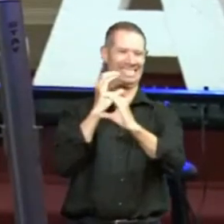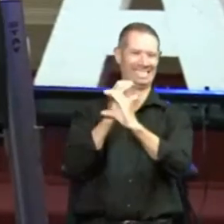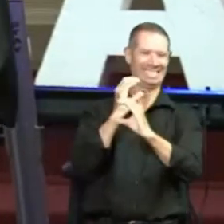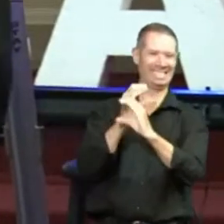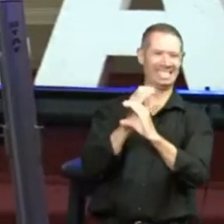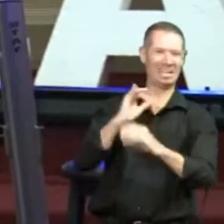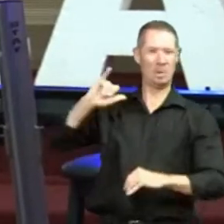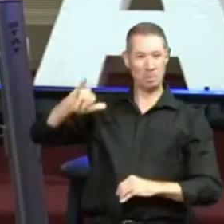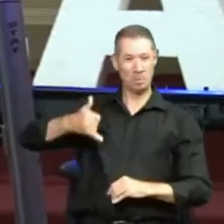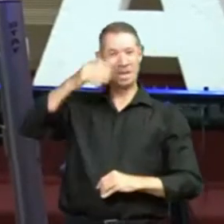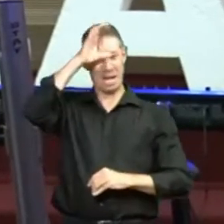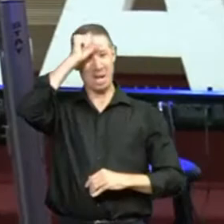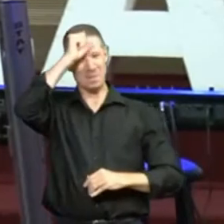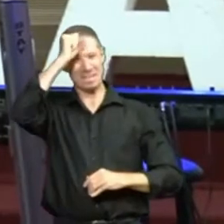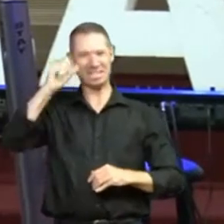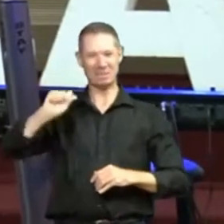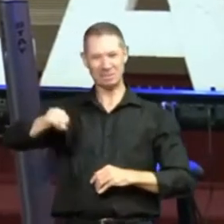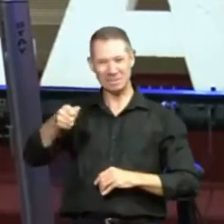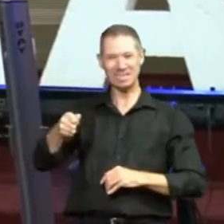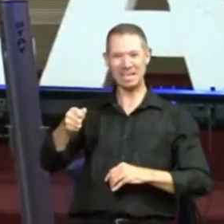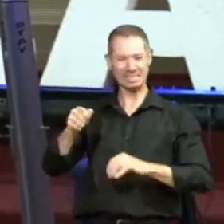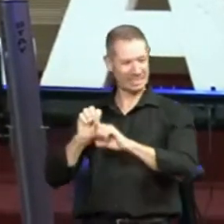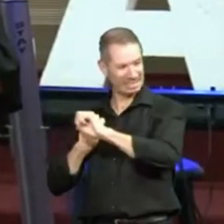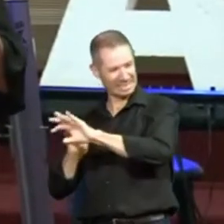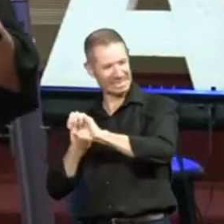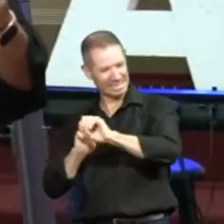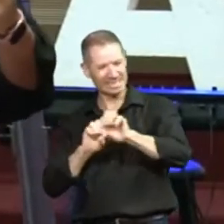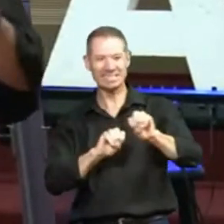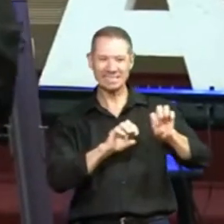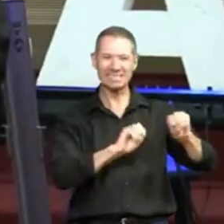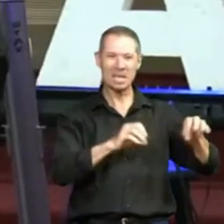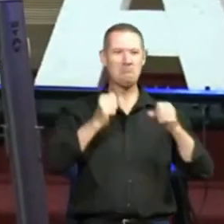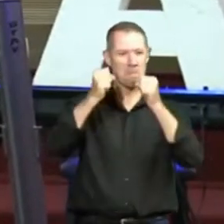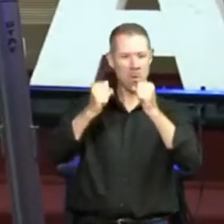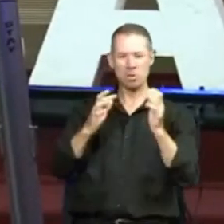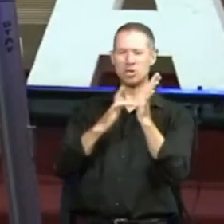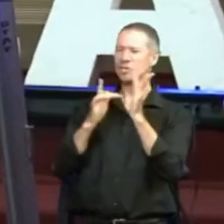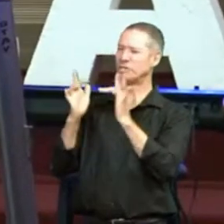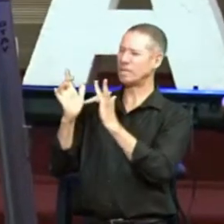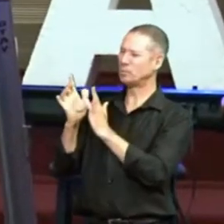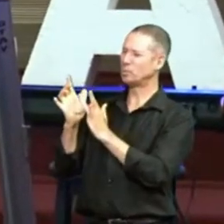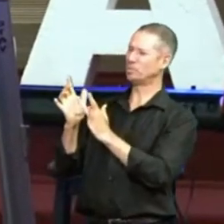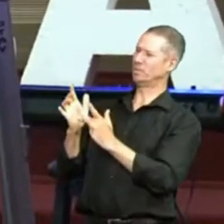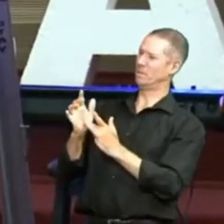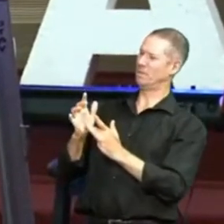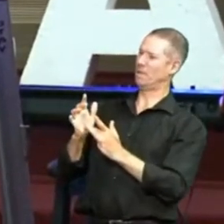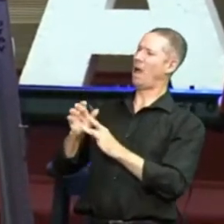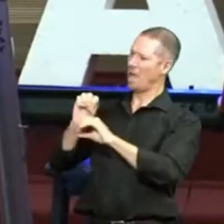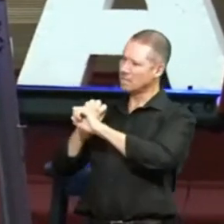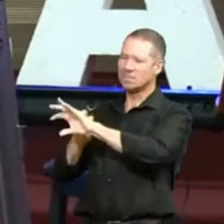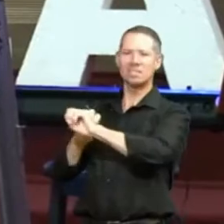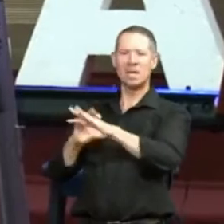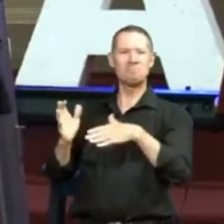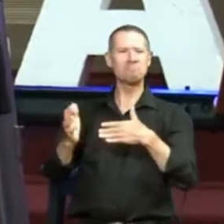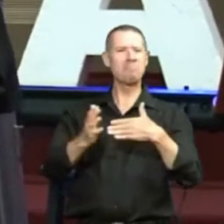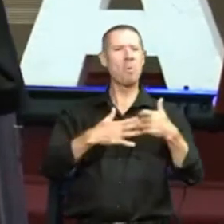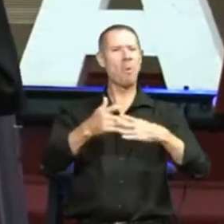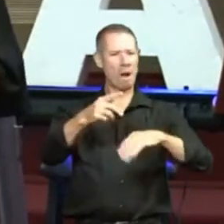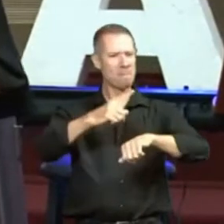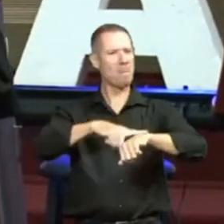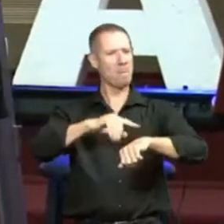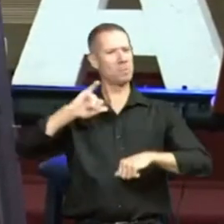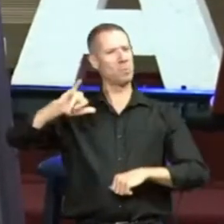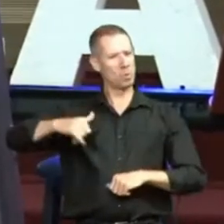até mesmo para levar Jesus a esse povo. E você pode falar de Jesus em qualquer lugar, em qualquer momento você pode ter a